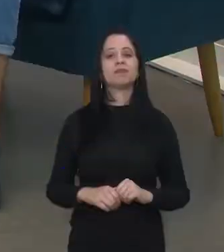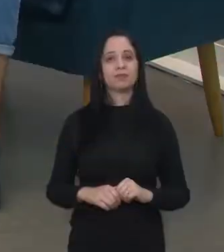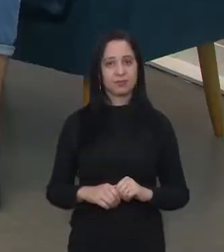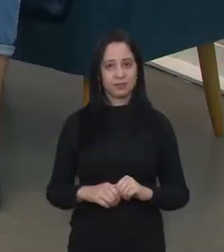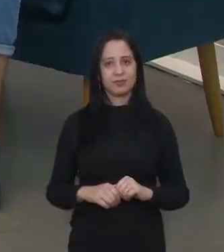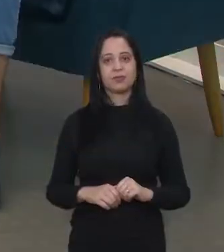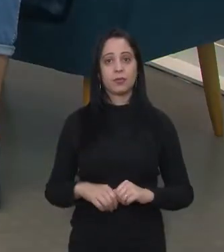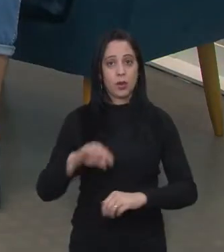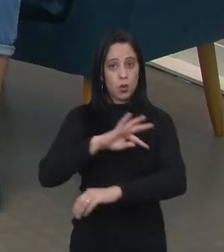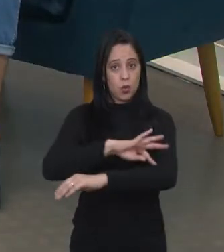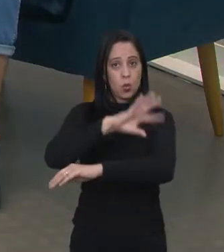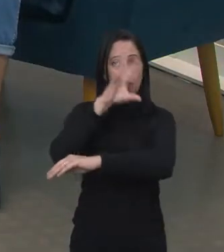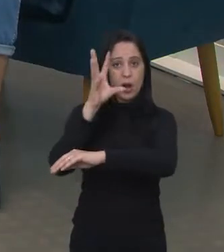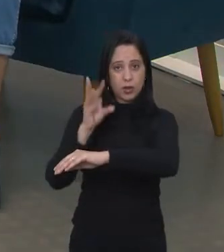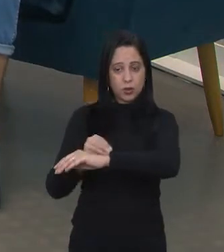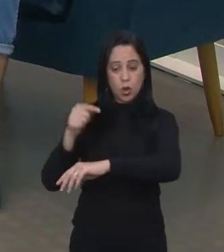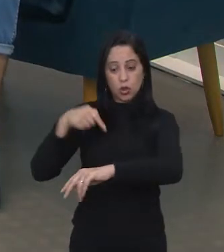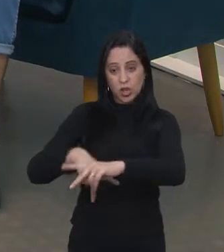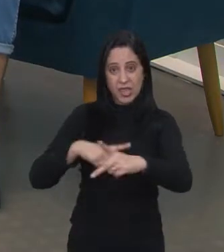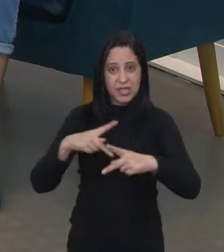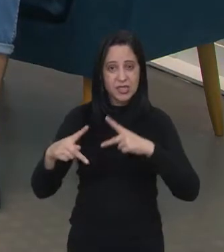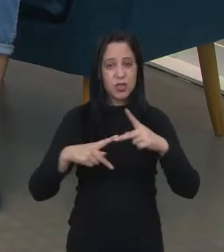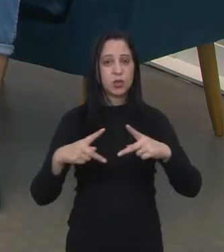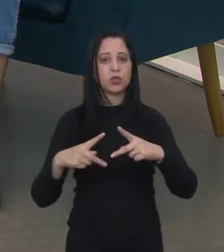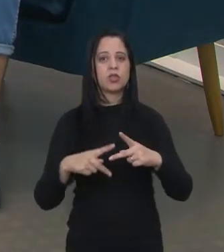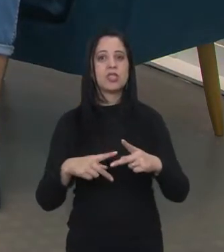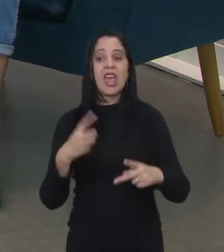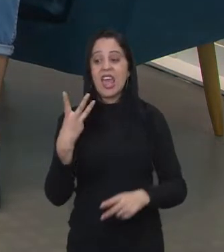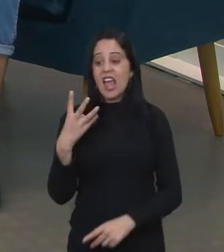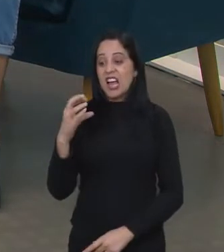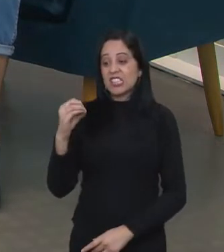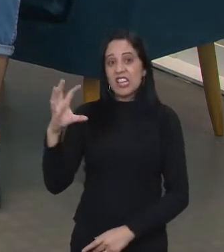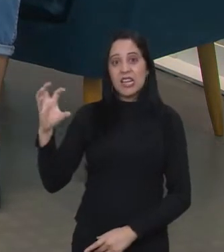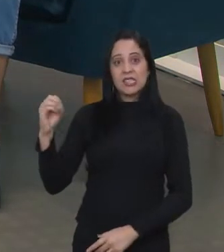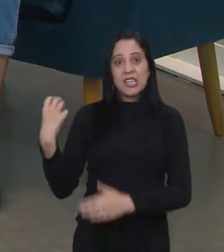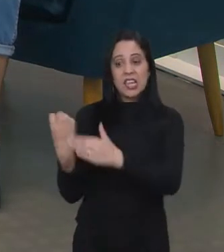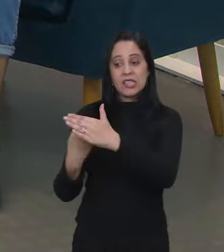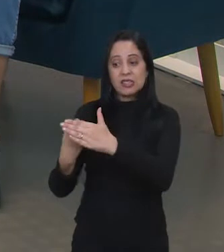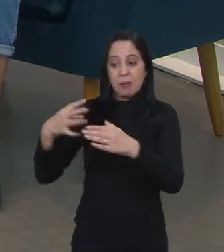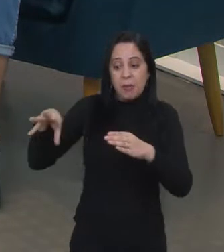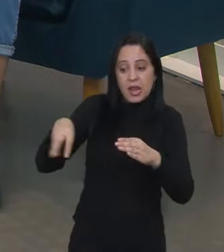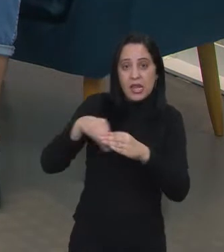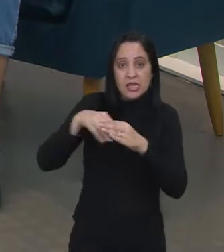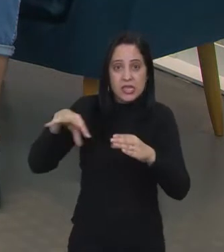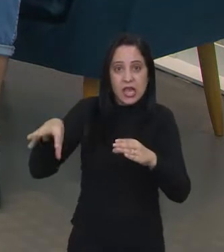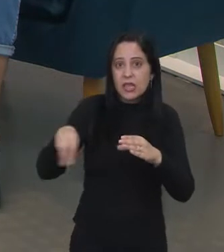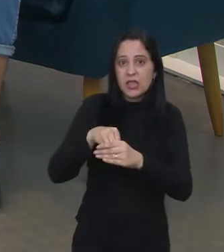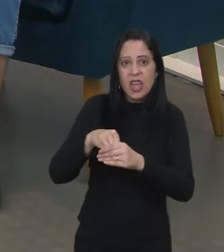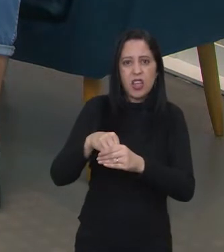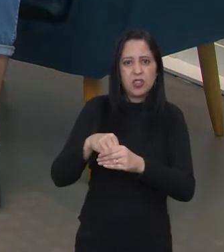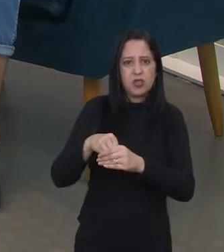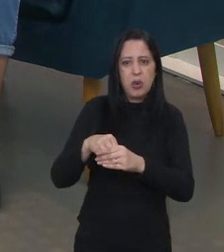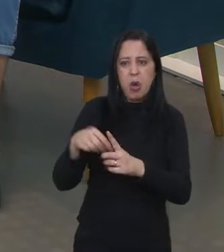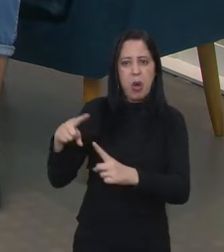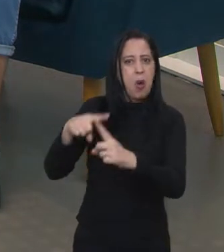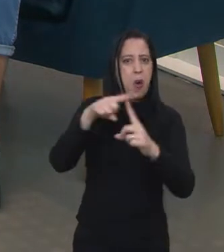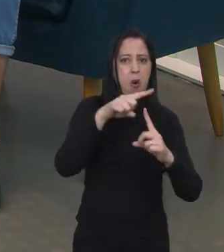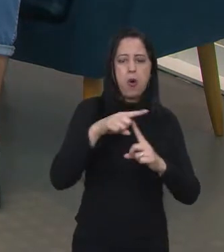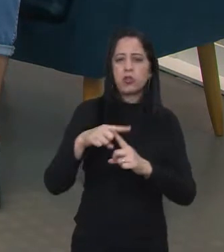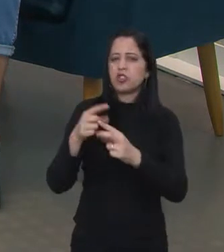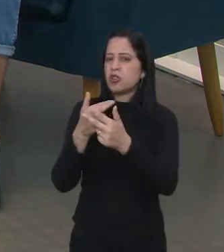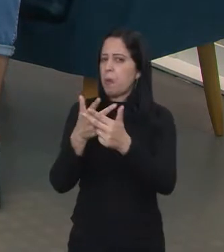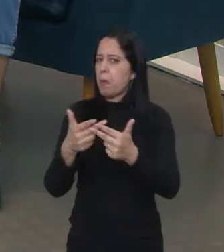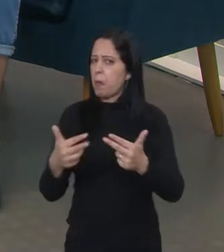E olha só, o Parque Tecnológico São José dos Campos concentra mais de 300 empresas de diversos nichos e muitas delas